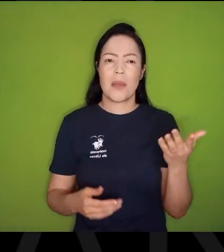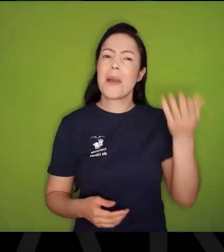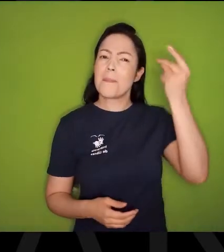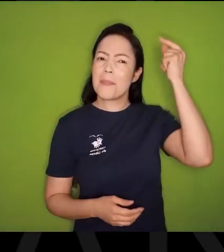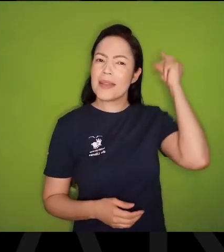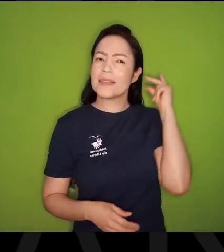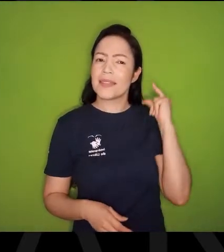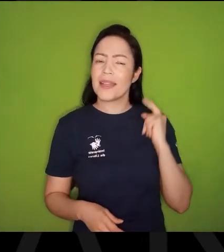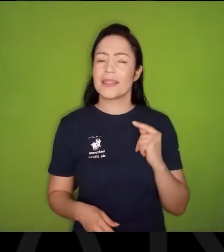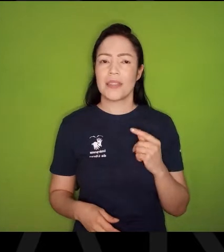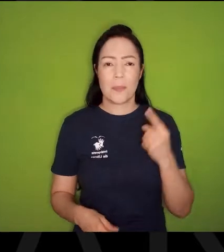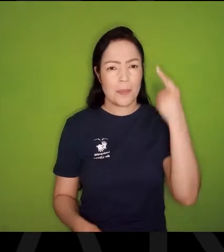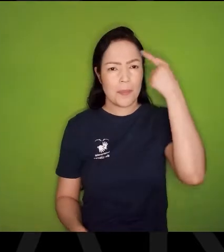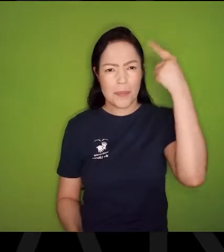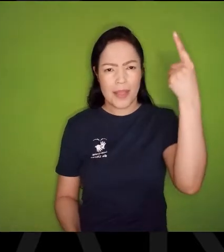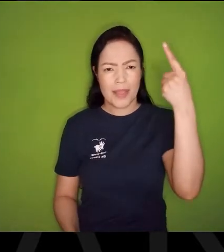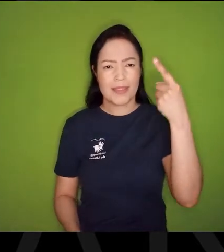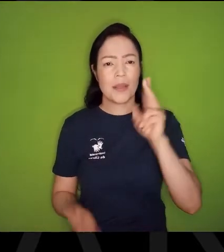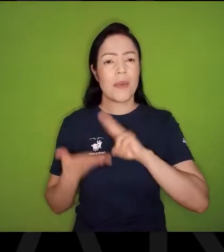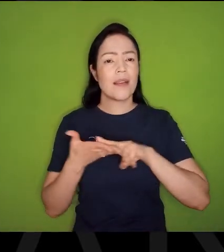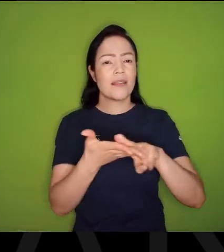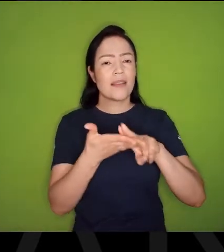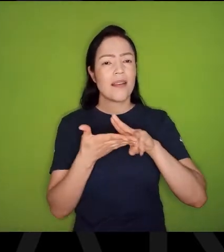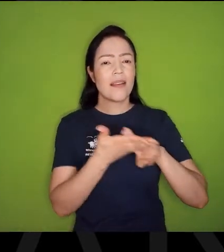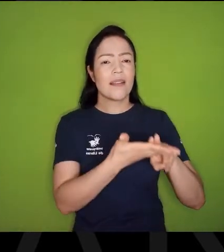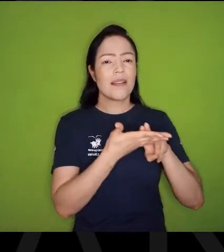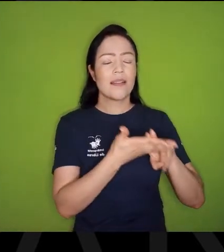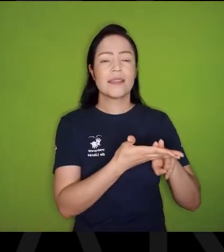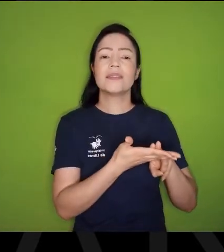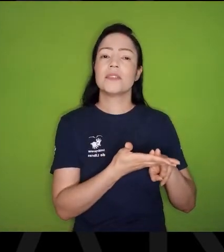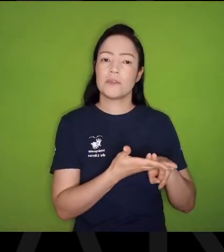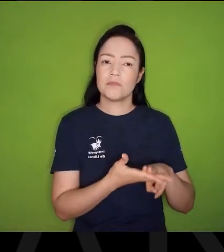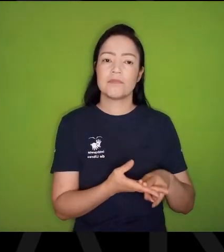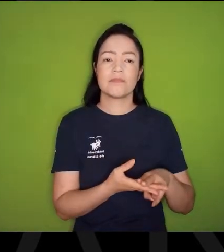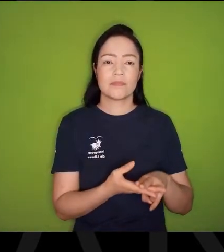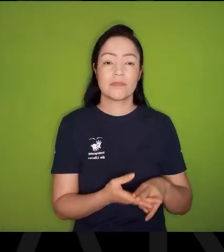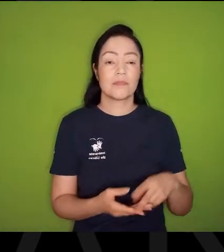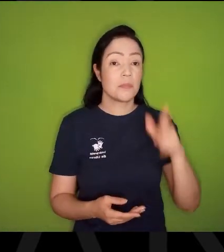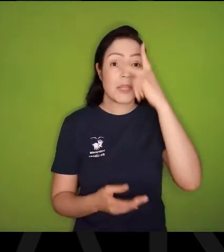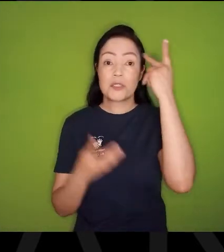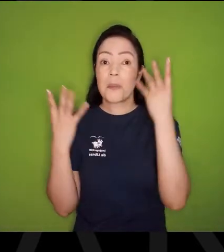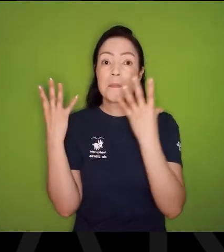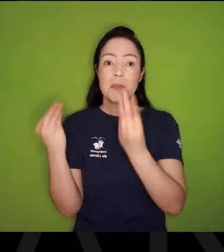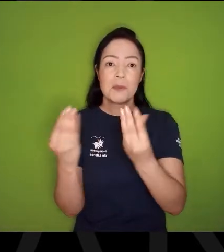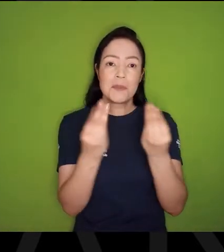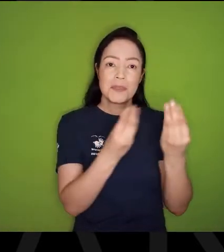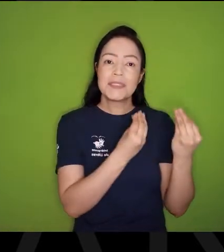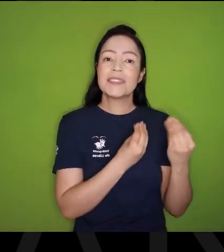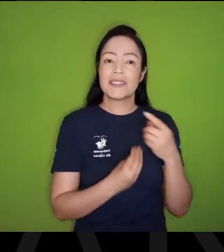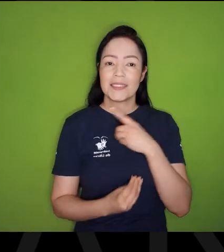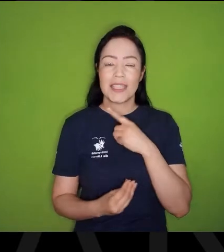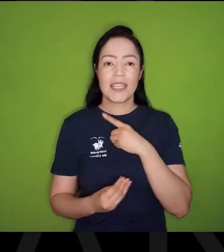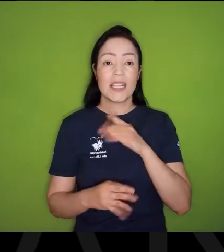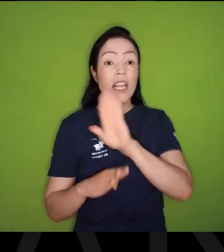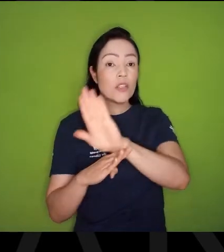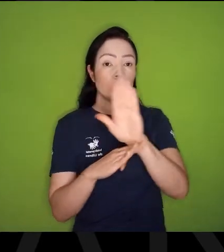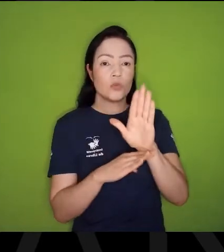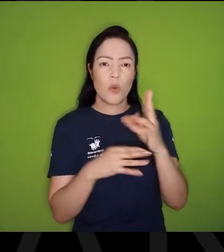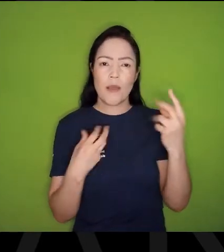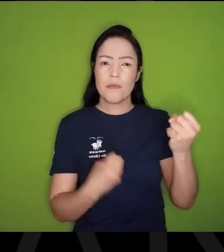na época do Mário de Andrade, Para escrever carta, E o tanto de gente com quem ele se correspondeu, E deu força,